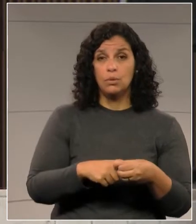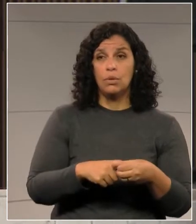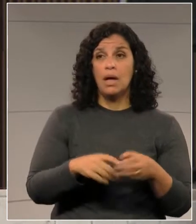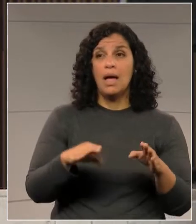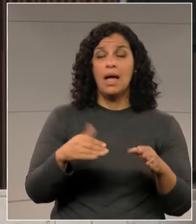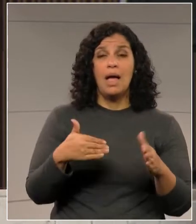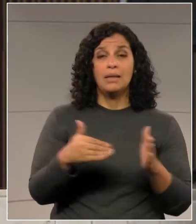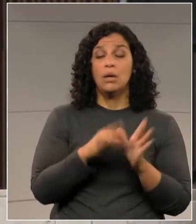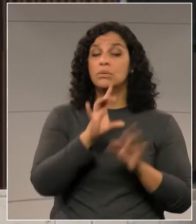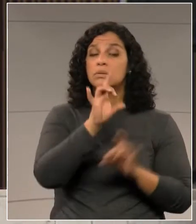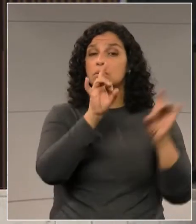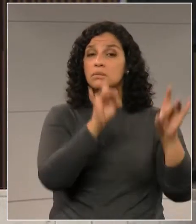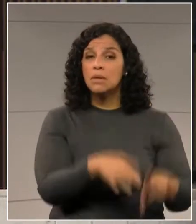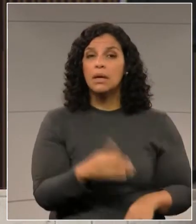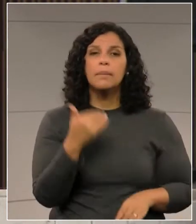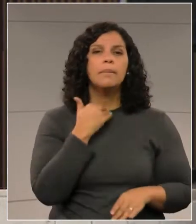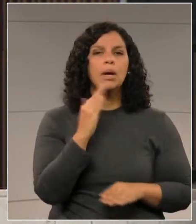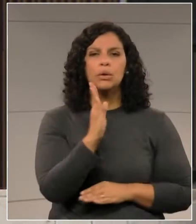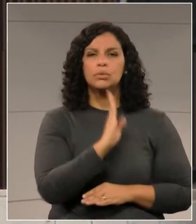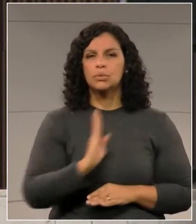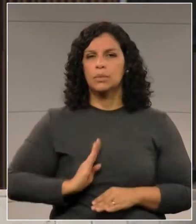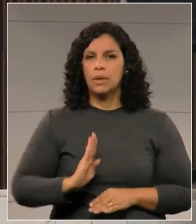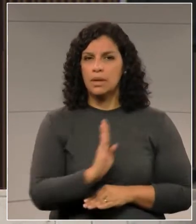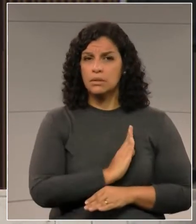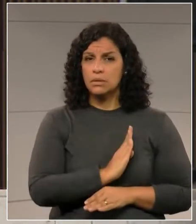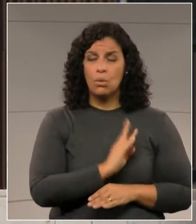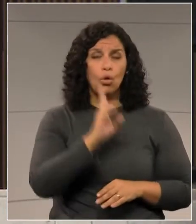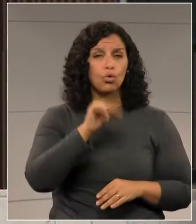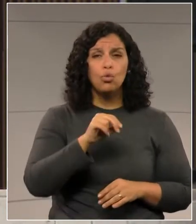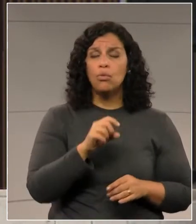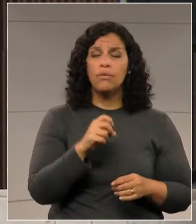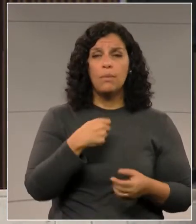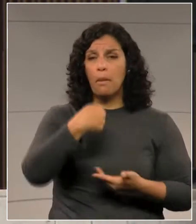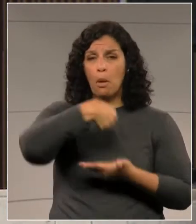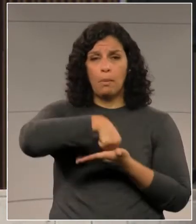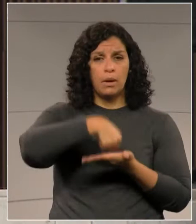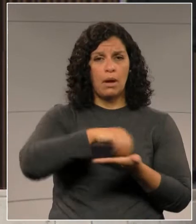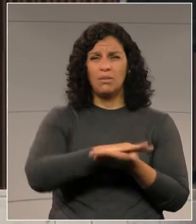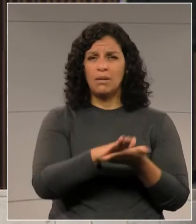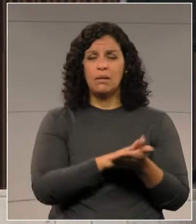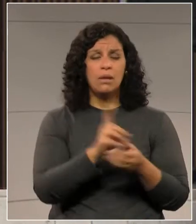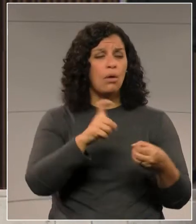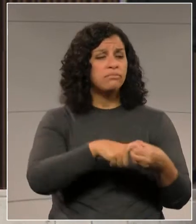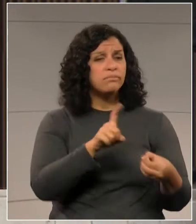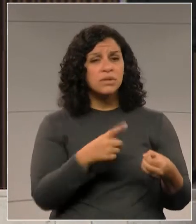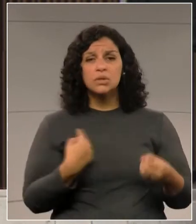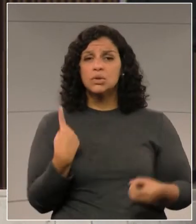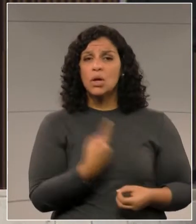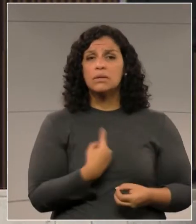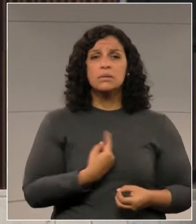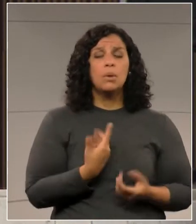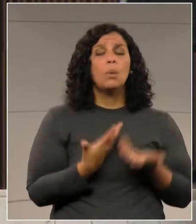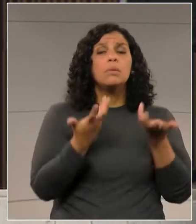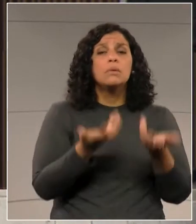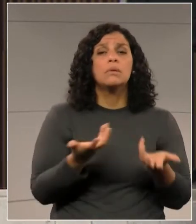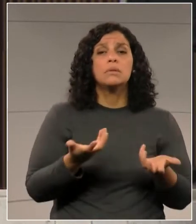fiquei no Banco do Brasil, sem nunca ser obrigado a fazê-lo também. Então, talvez o governador, por desconhecimento,